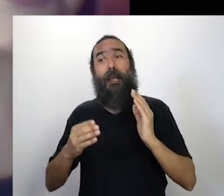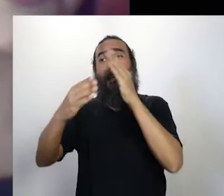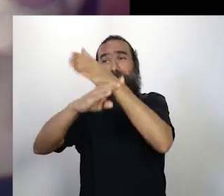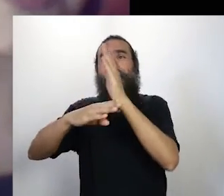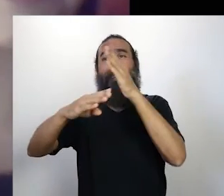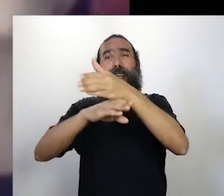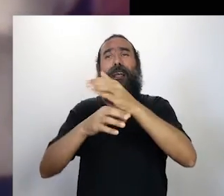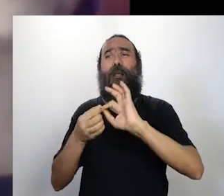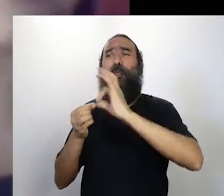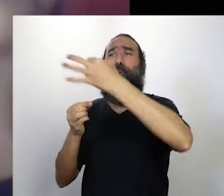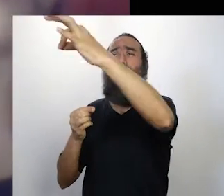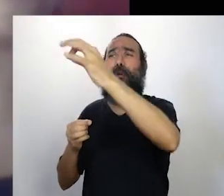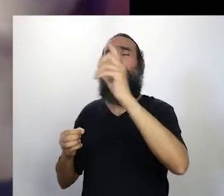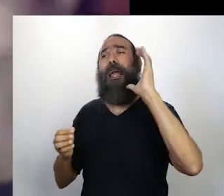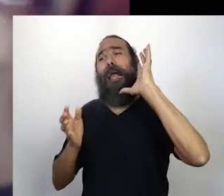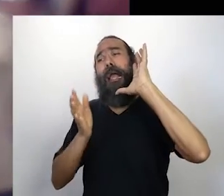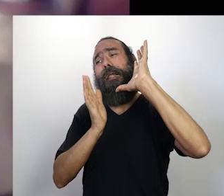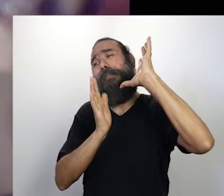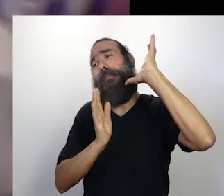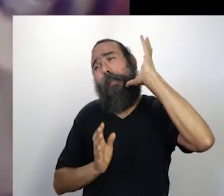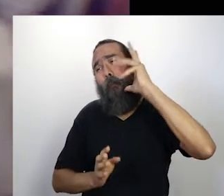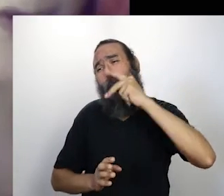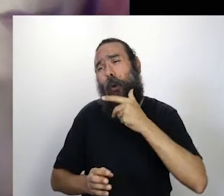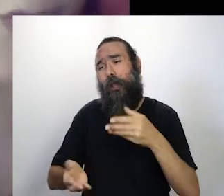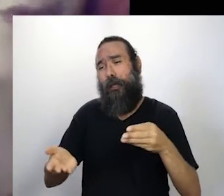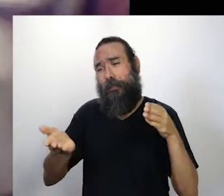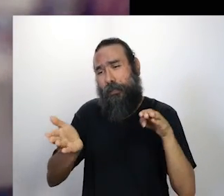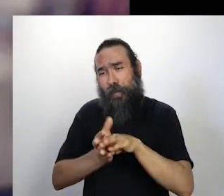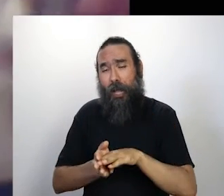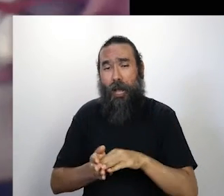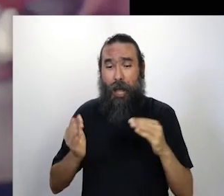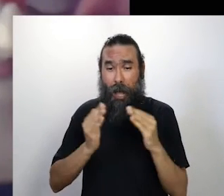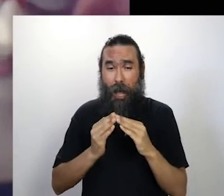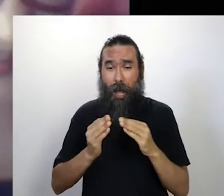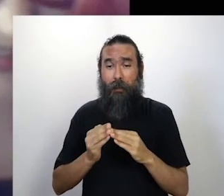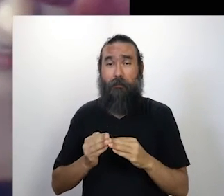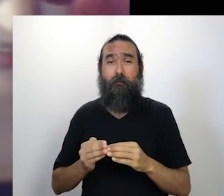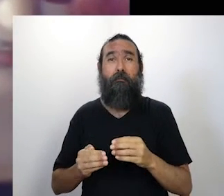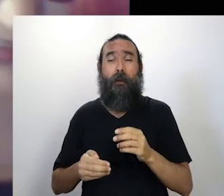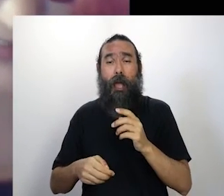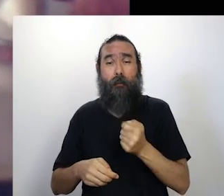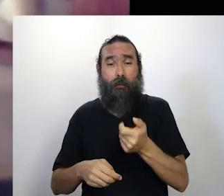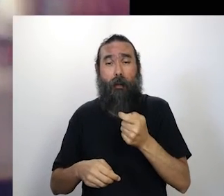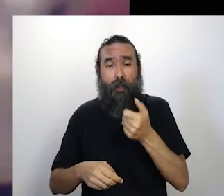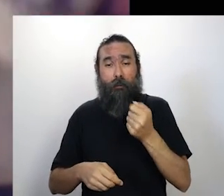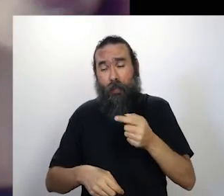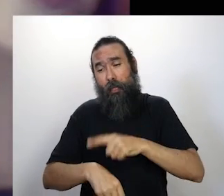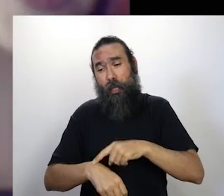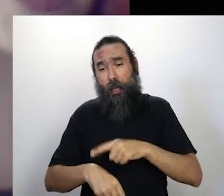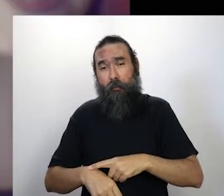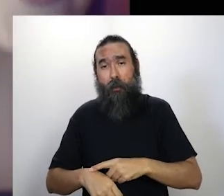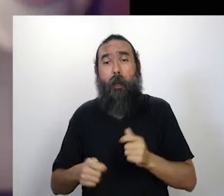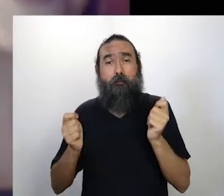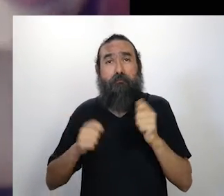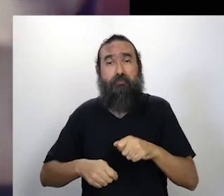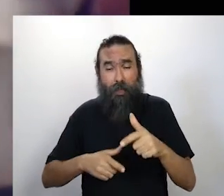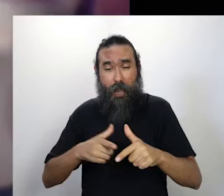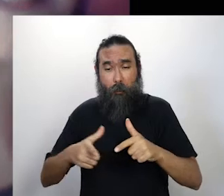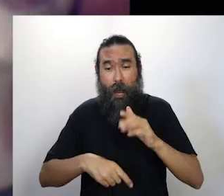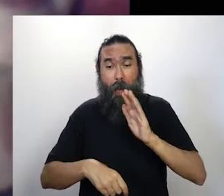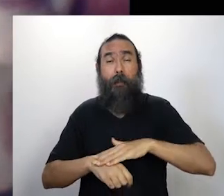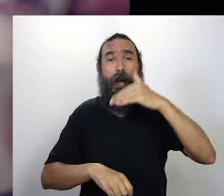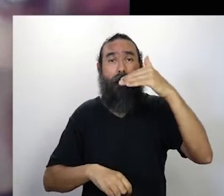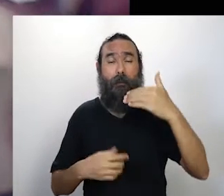para o outro, então de certa maneira o tempo parece até render um pouco mais. Então é isso, a gente tem que continuar